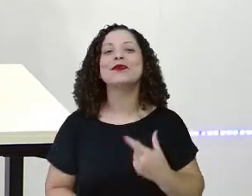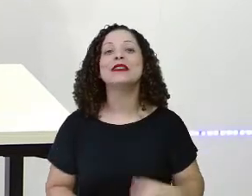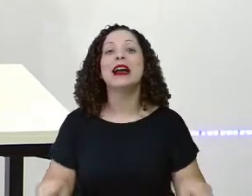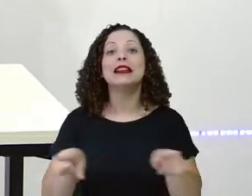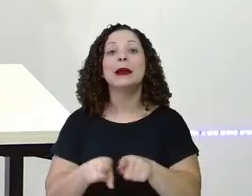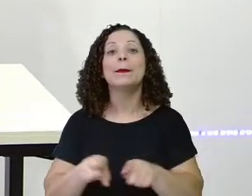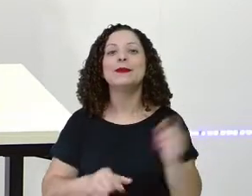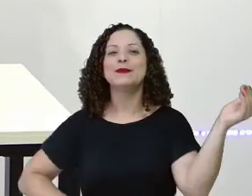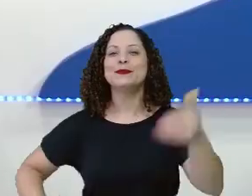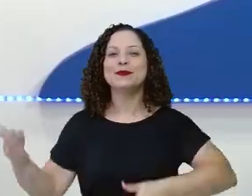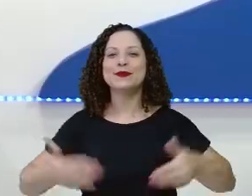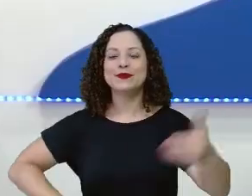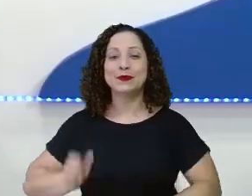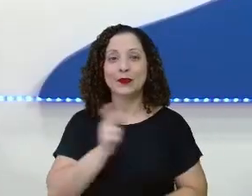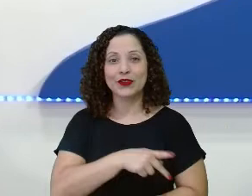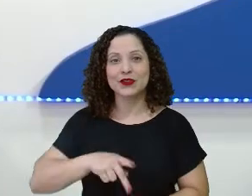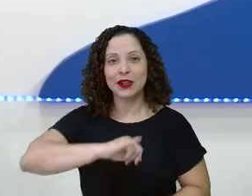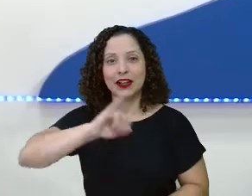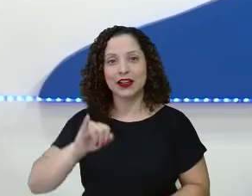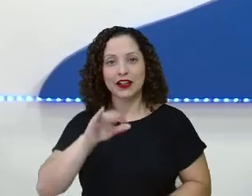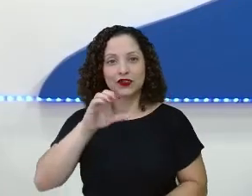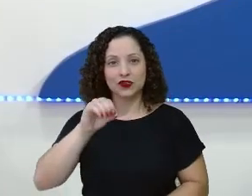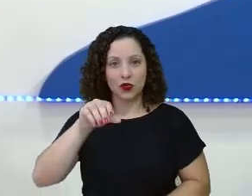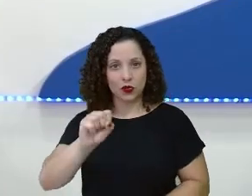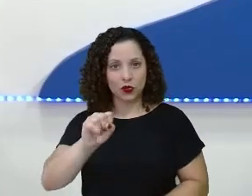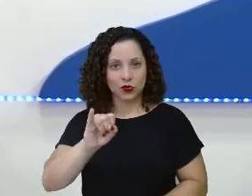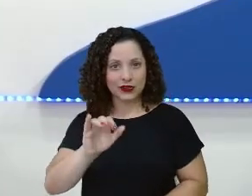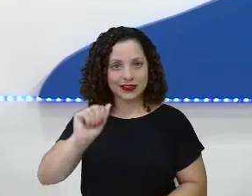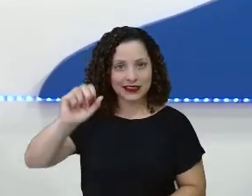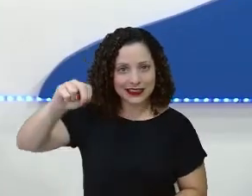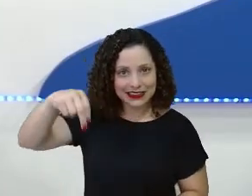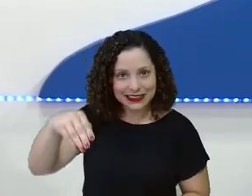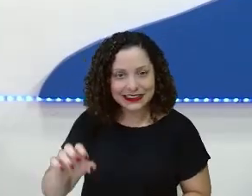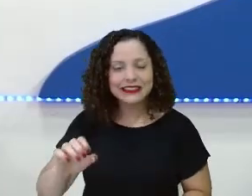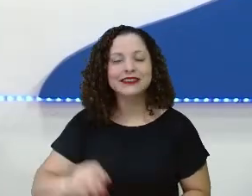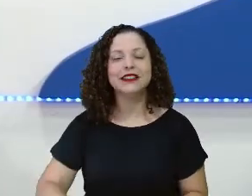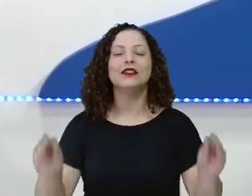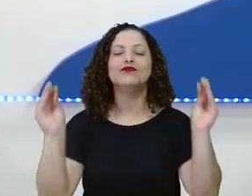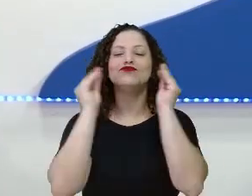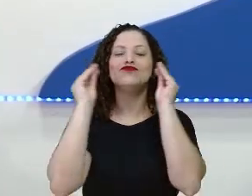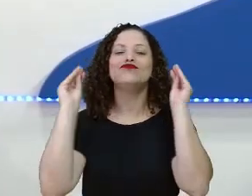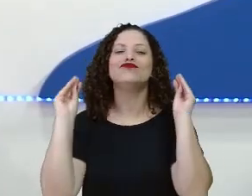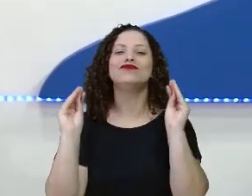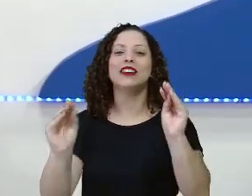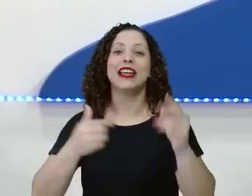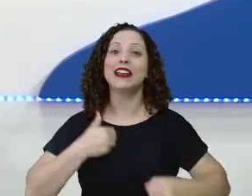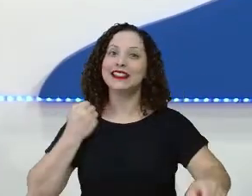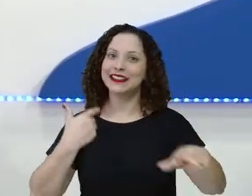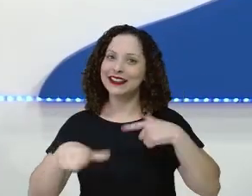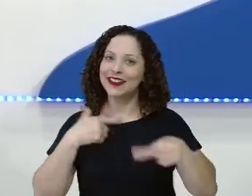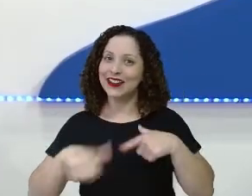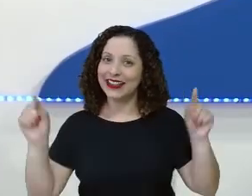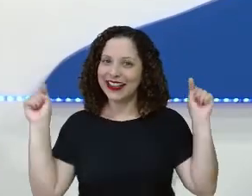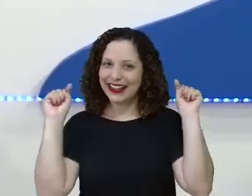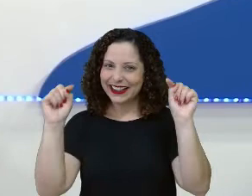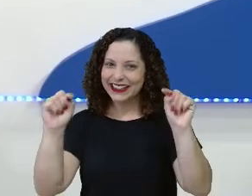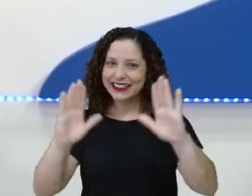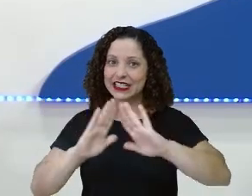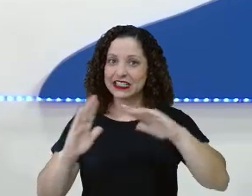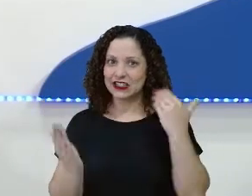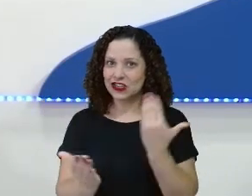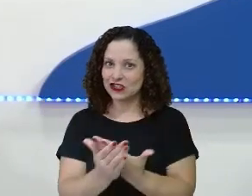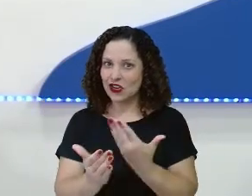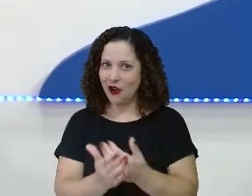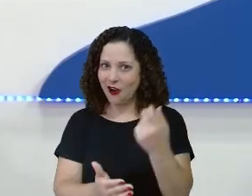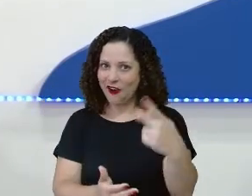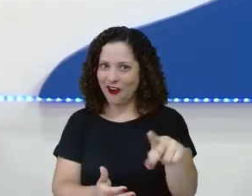todos os dias? Todos os dias! É isso mesmo! Quero mandar um beijo também para a escola. Inclusive, eu trabalhei nessa escola, tá? Engenheiro Edinaldo